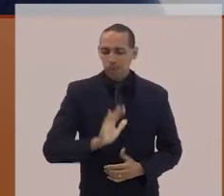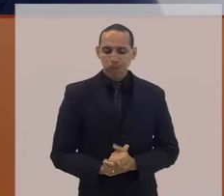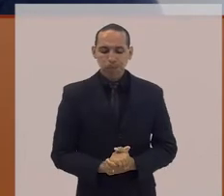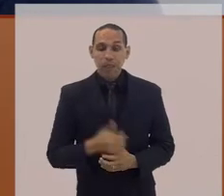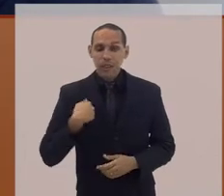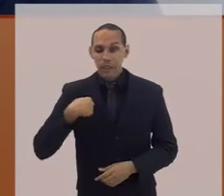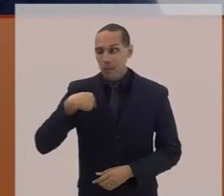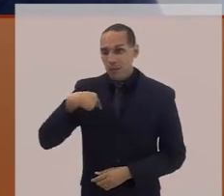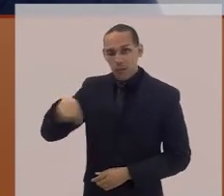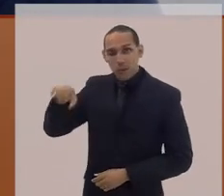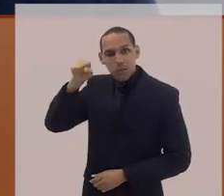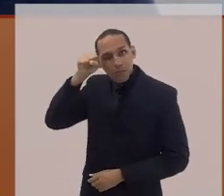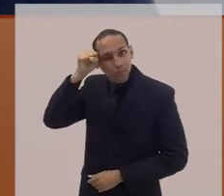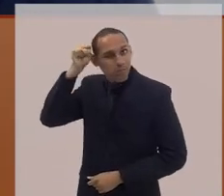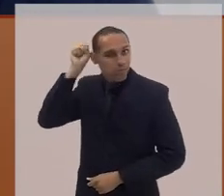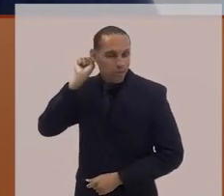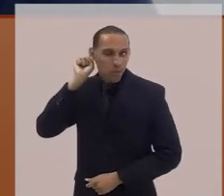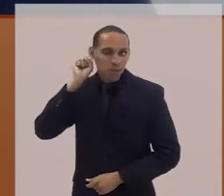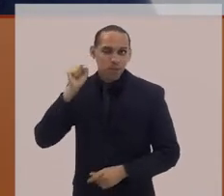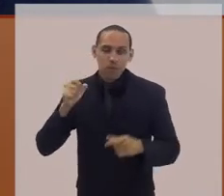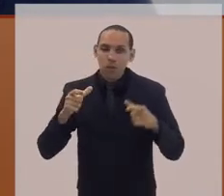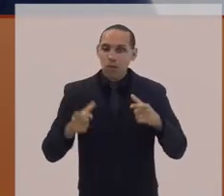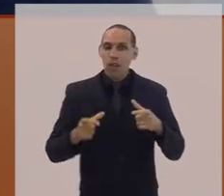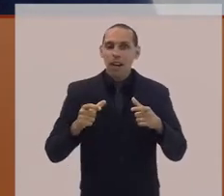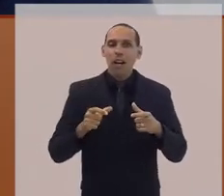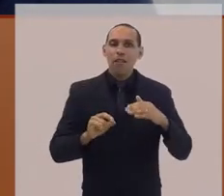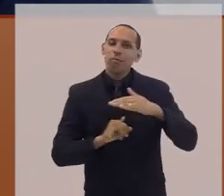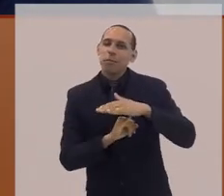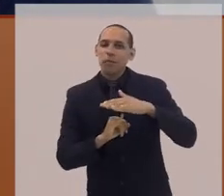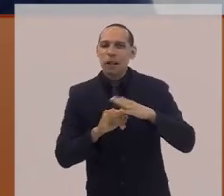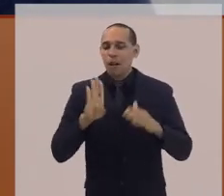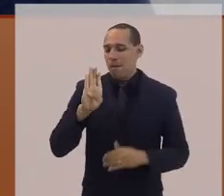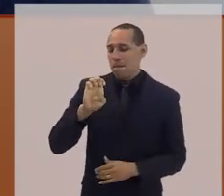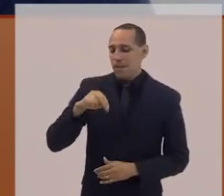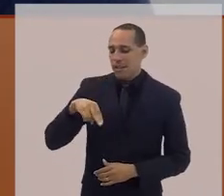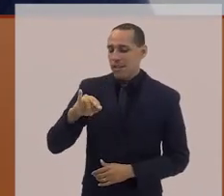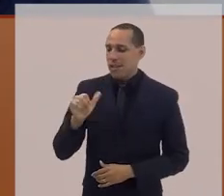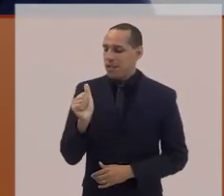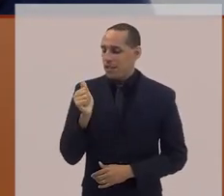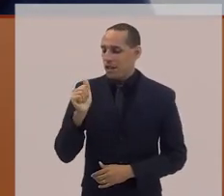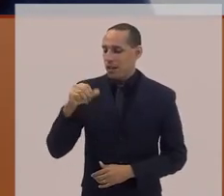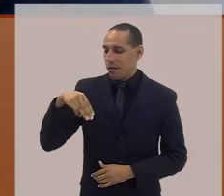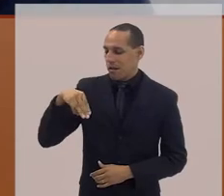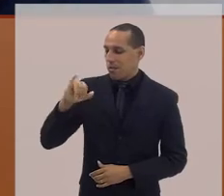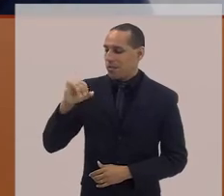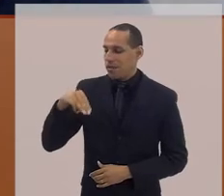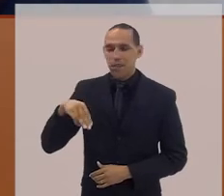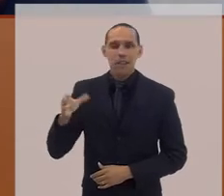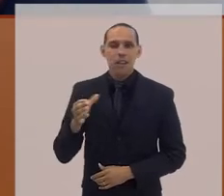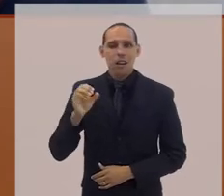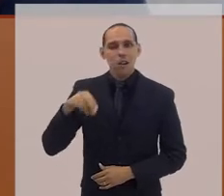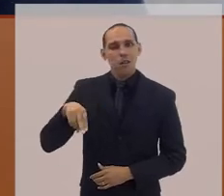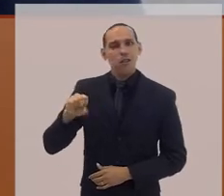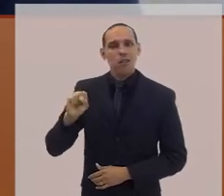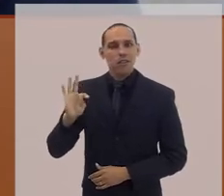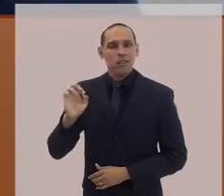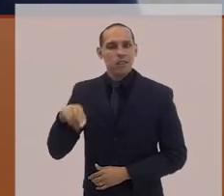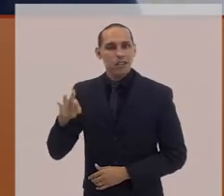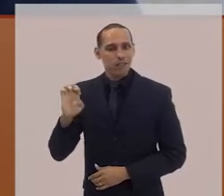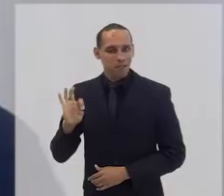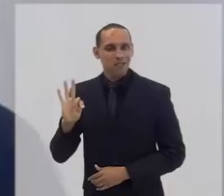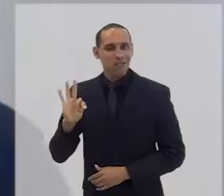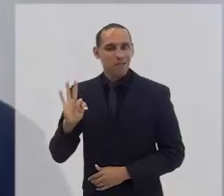Constante, aqui no Rio de Janeiro, que é um instituto especializado na educação de pessoas com deficiência visual.